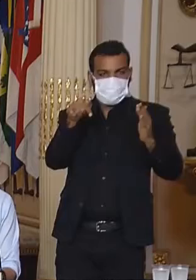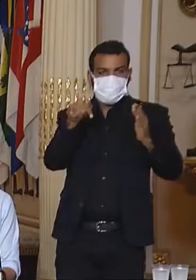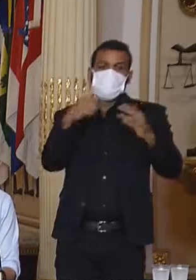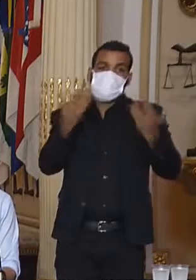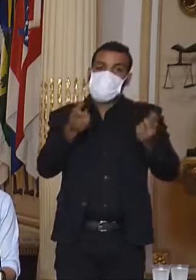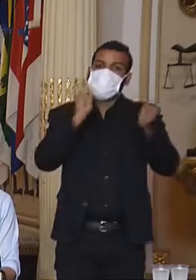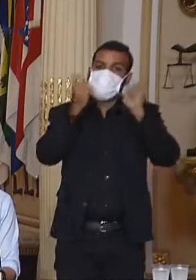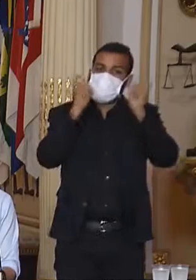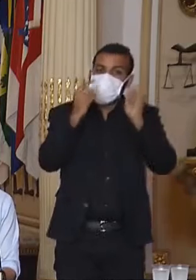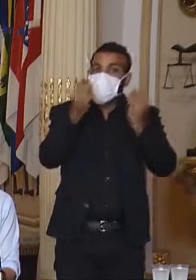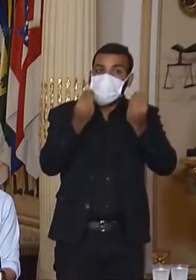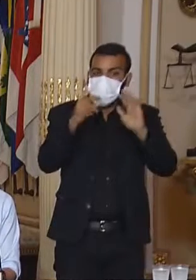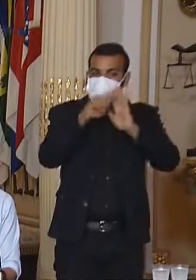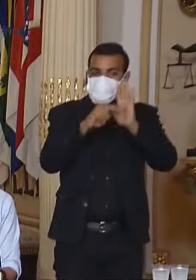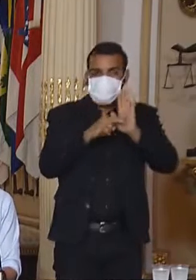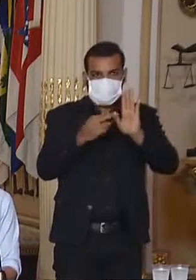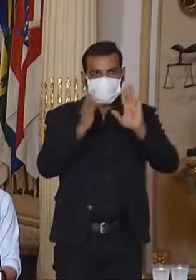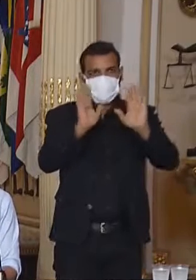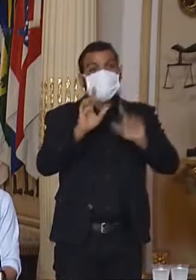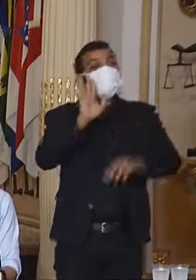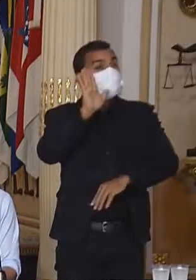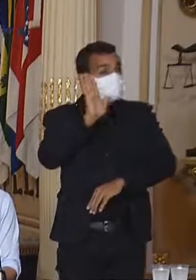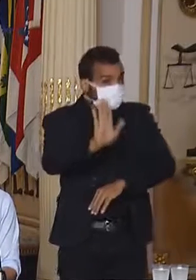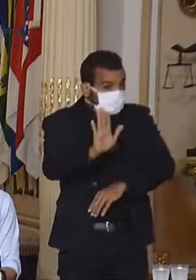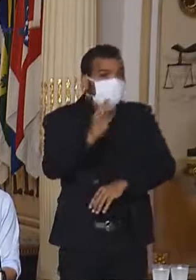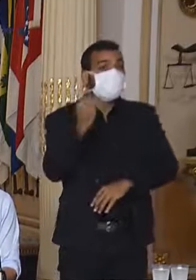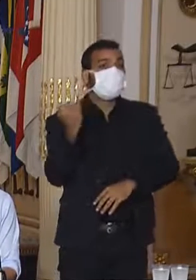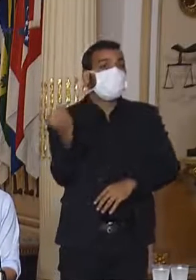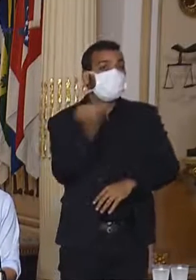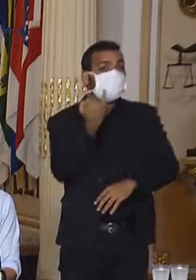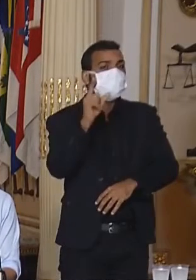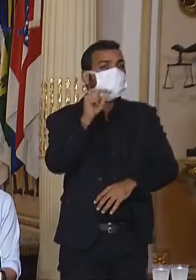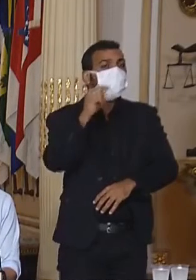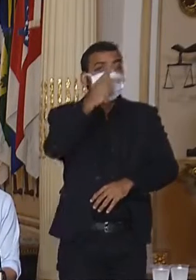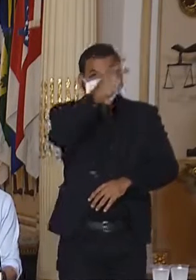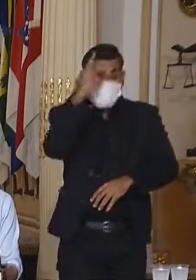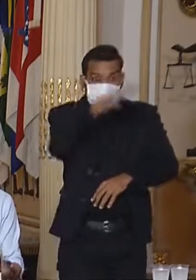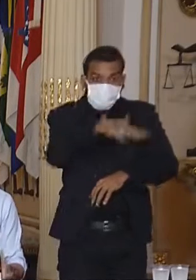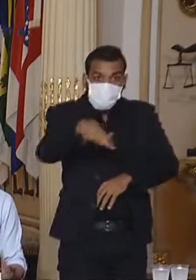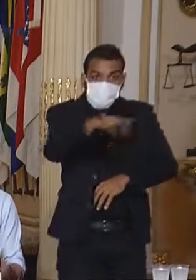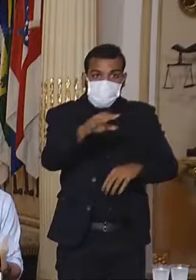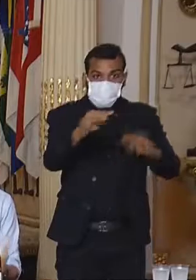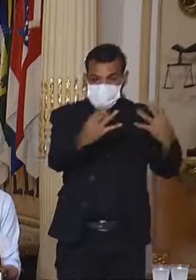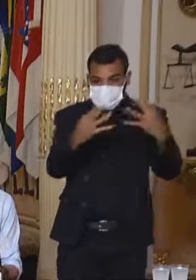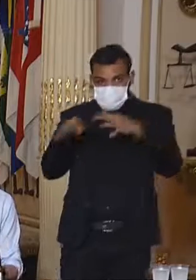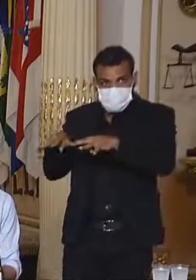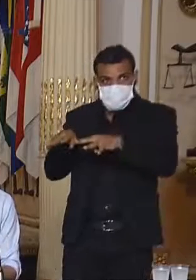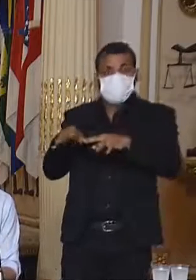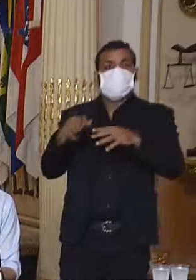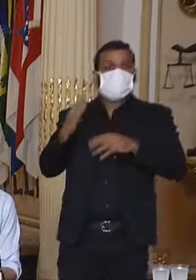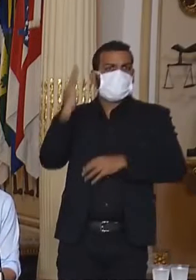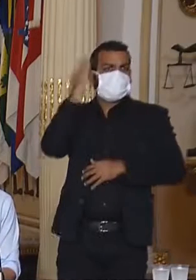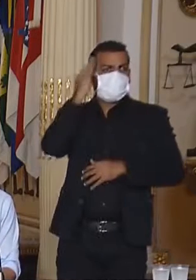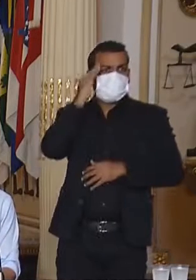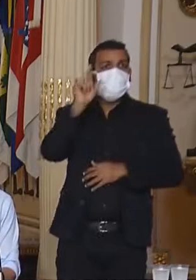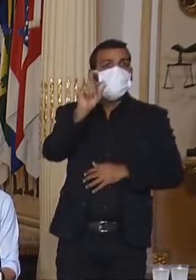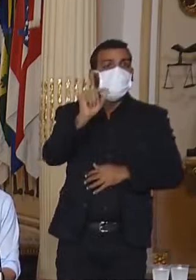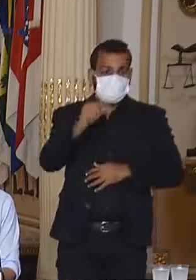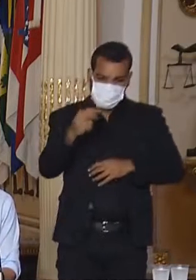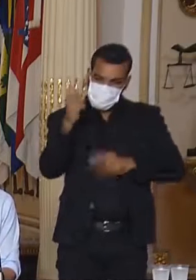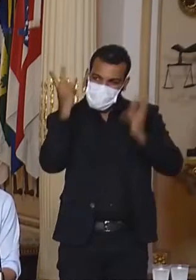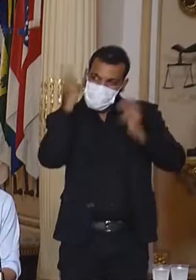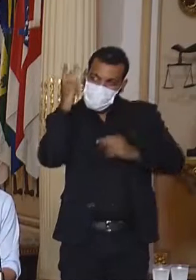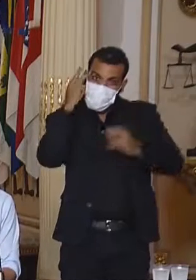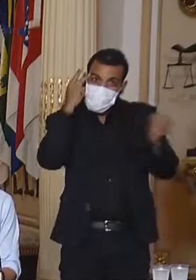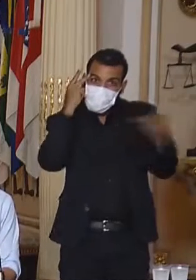protocolos. Agora, é importante que as pessoas entendam que esse novo normal, como a gente tem chamado, precisa